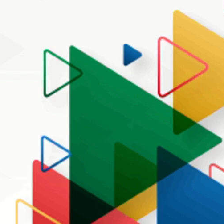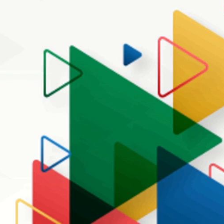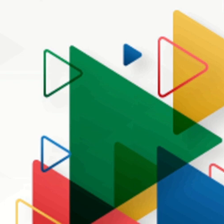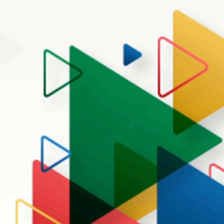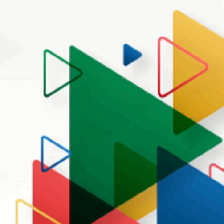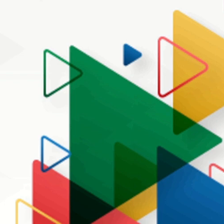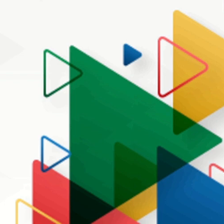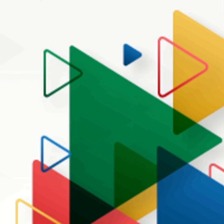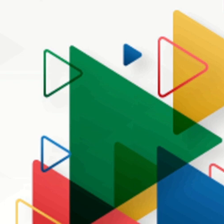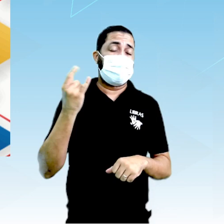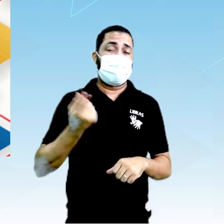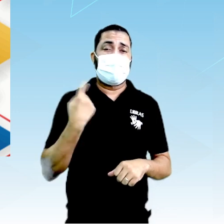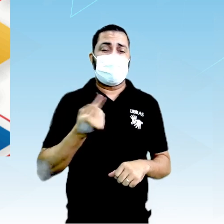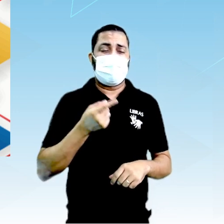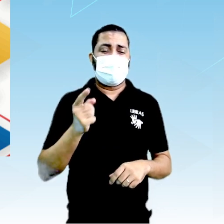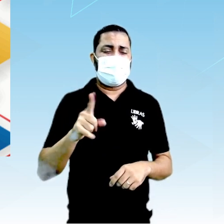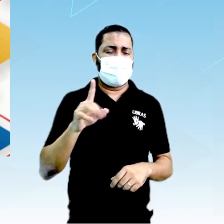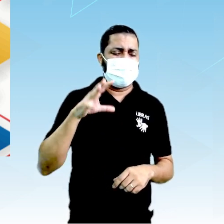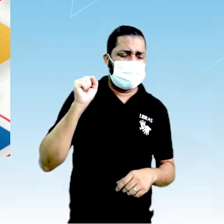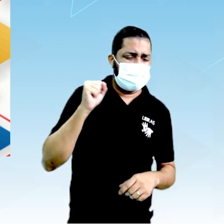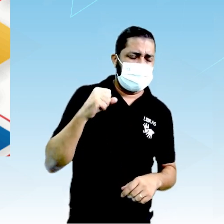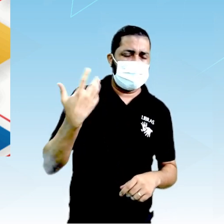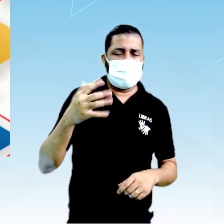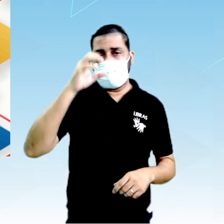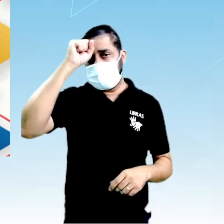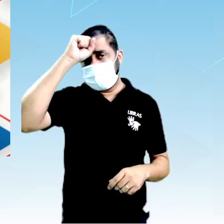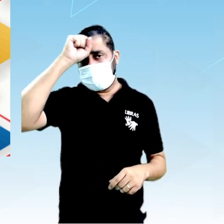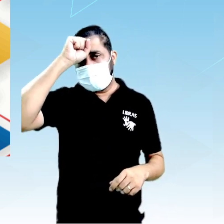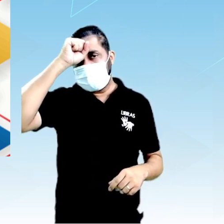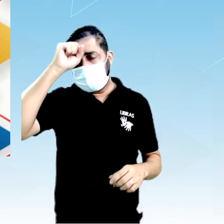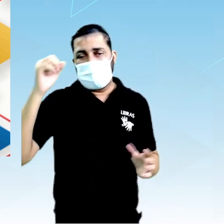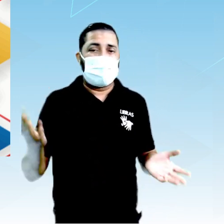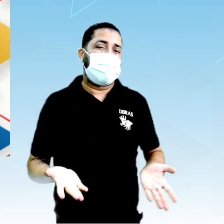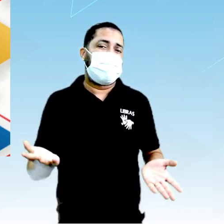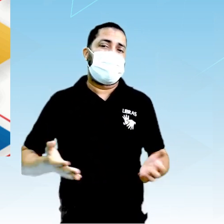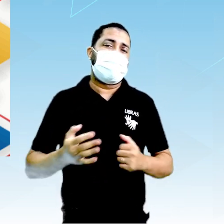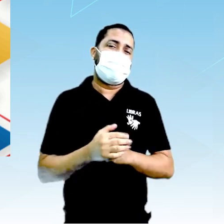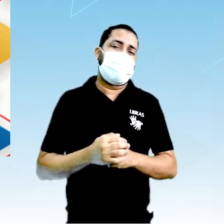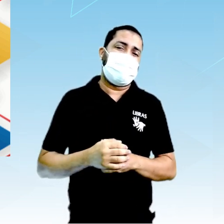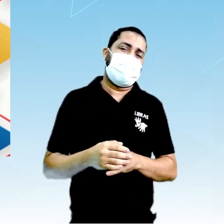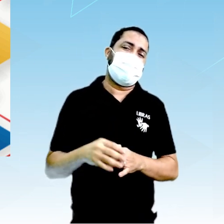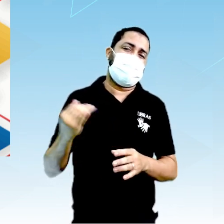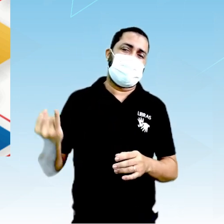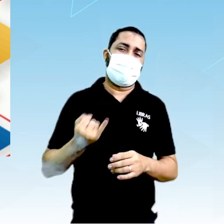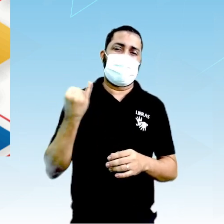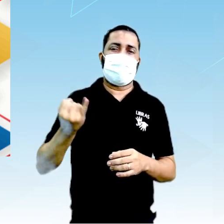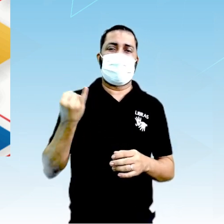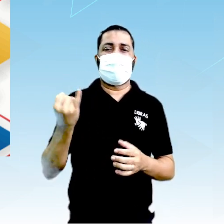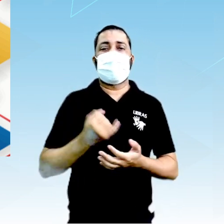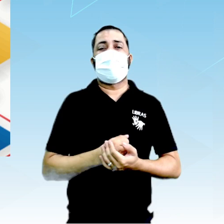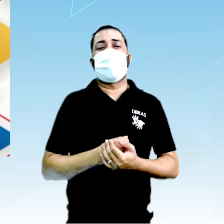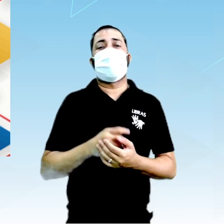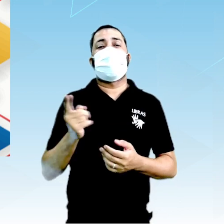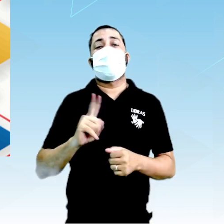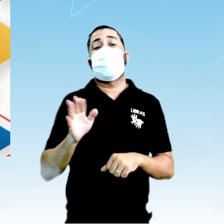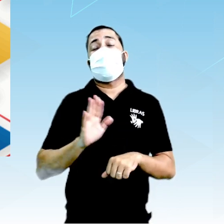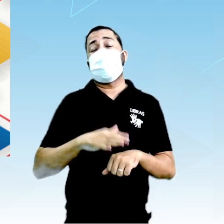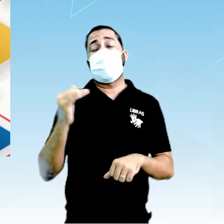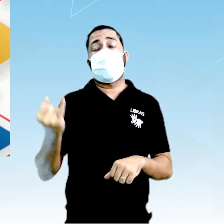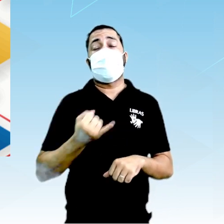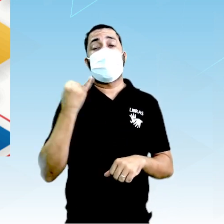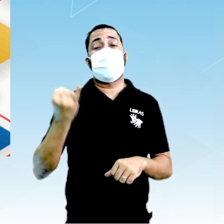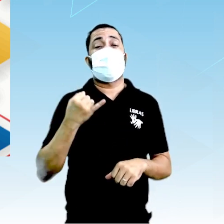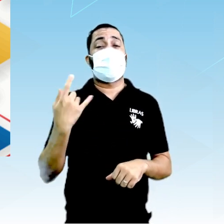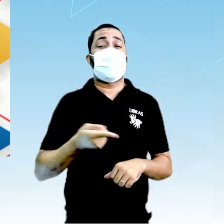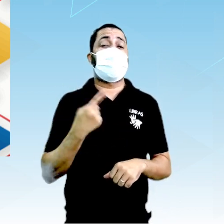importante, não é que nós discutamos ou aprendamos neste momento, embora seja importante, mas não é o mais relevante,